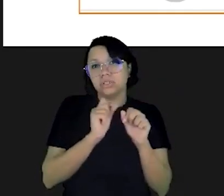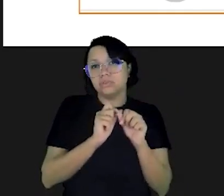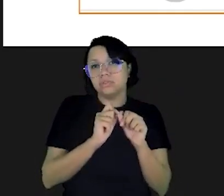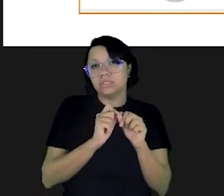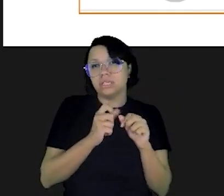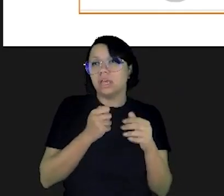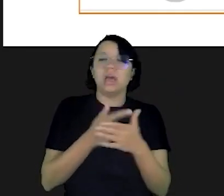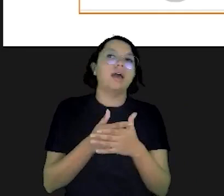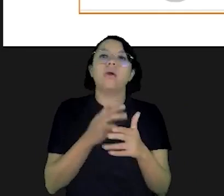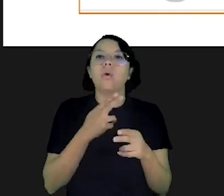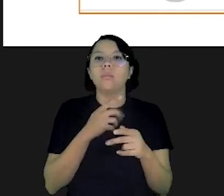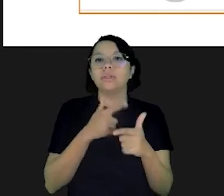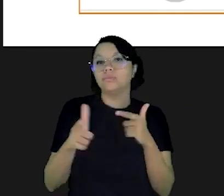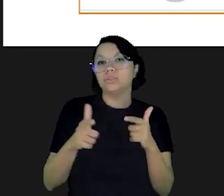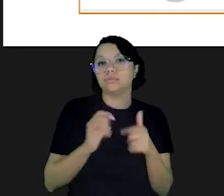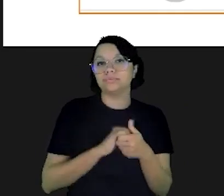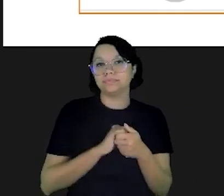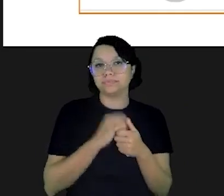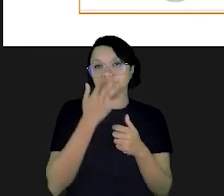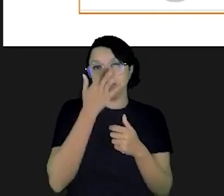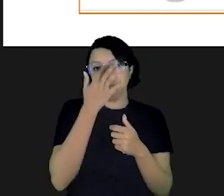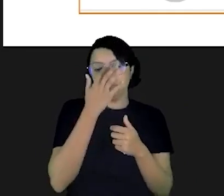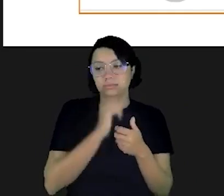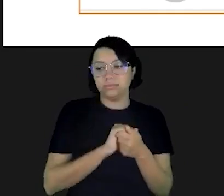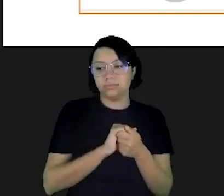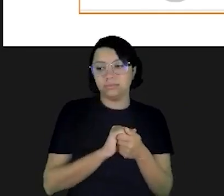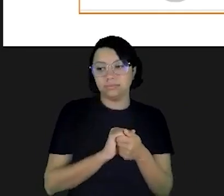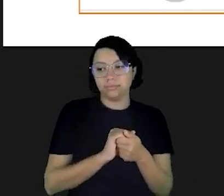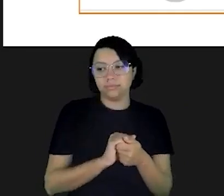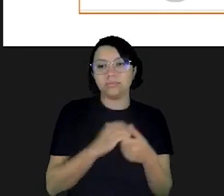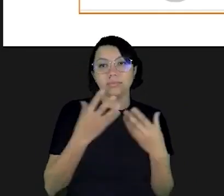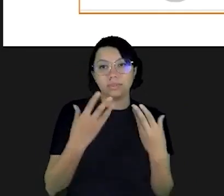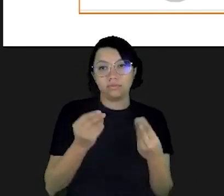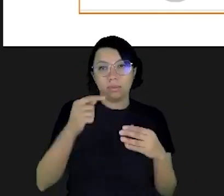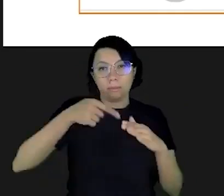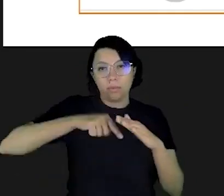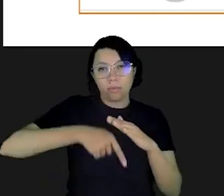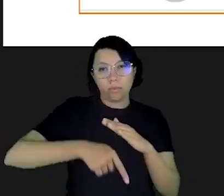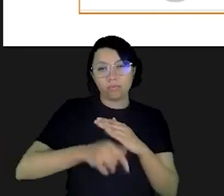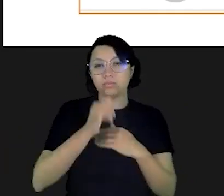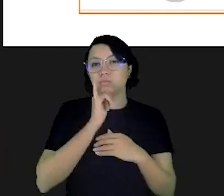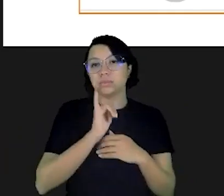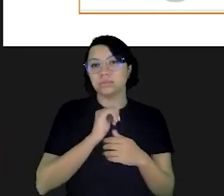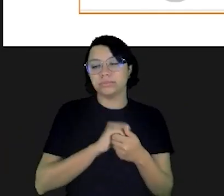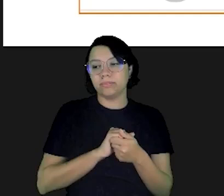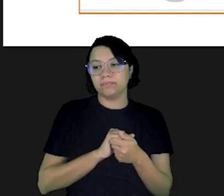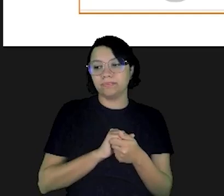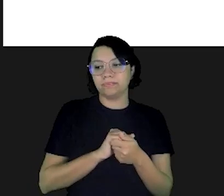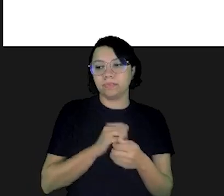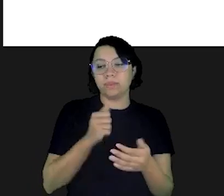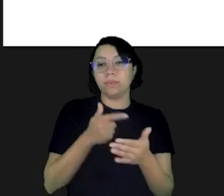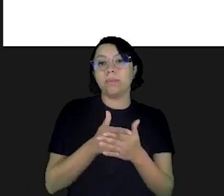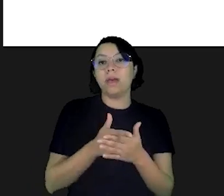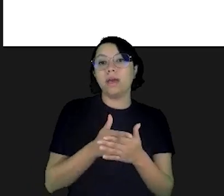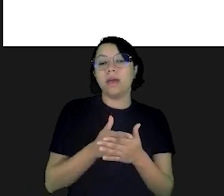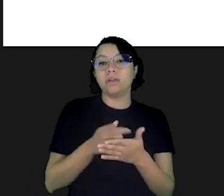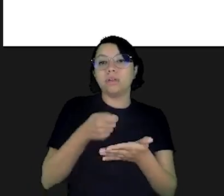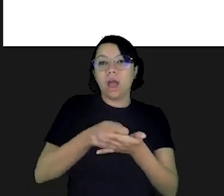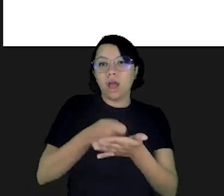interessante fazer essas compras de forma parcelada vamos explorar um pouco mais esse exemplo